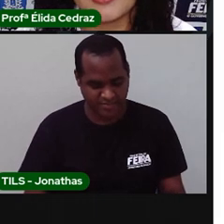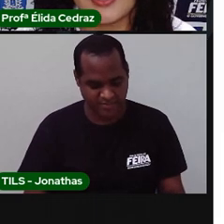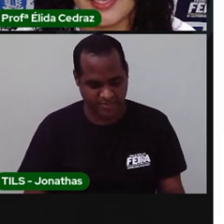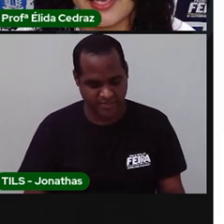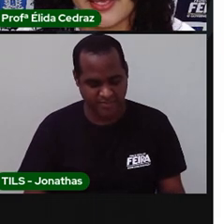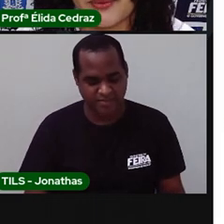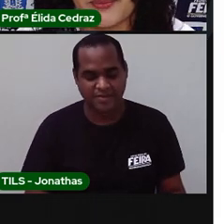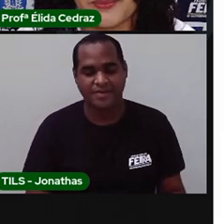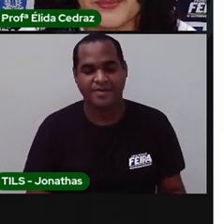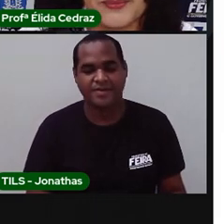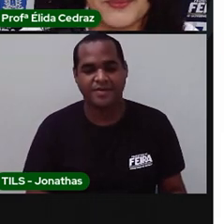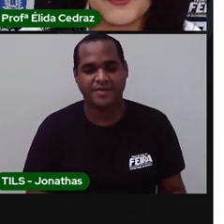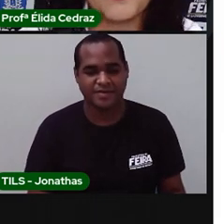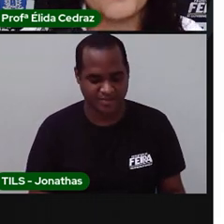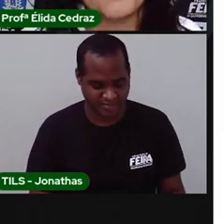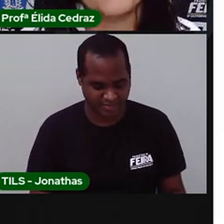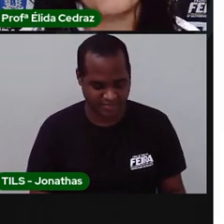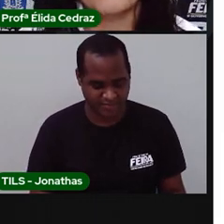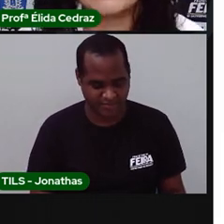Pastel.